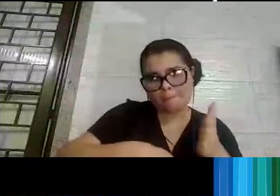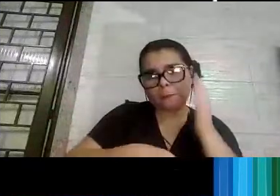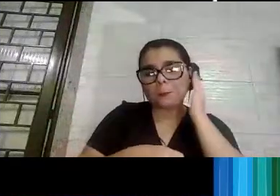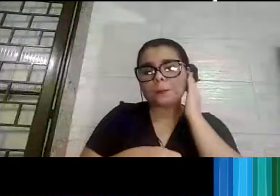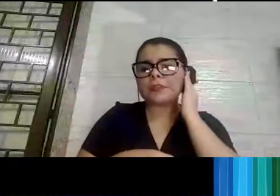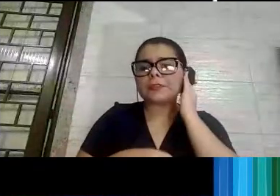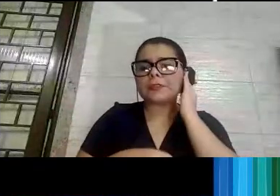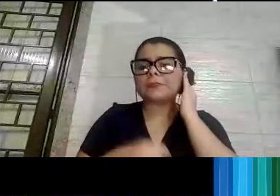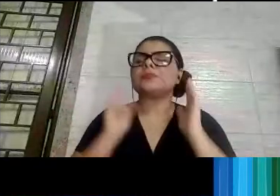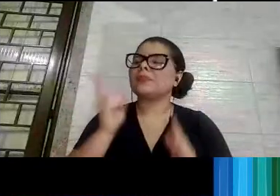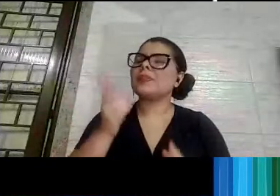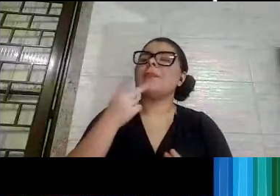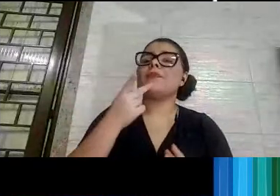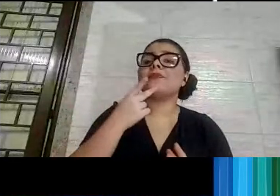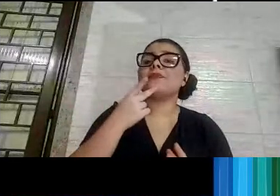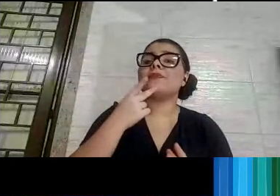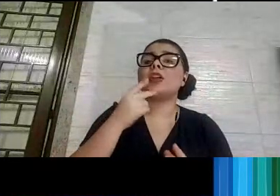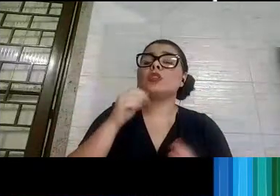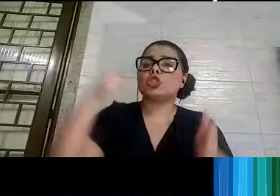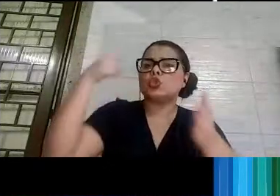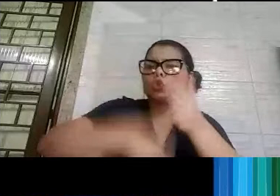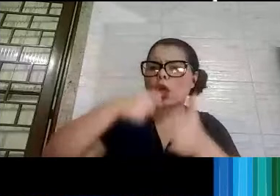que só a luta muda a vida,